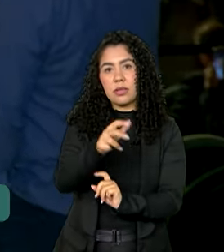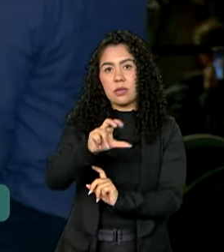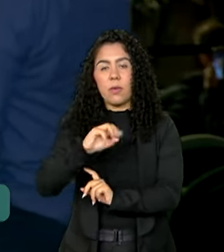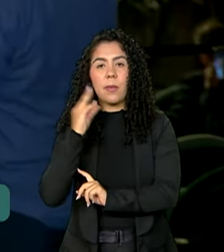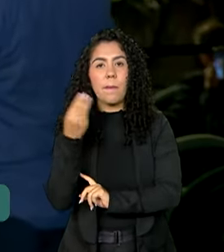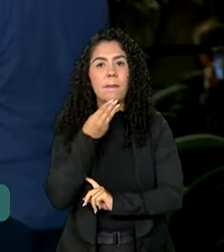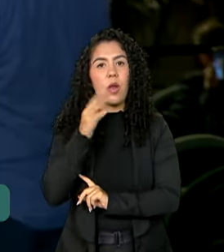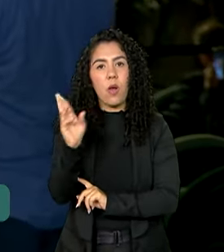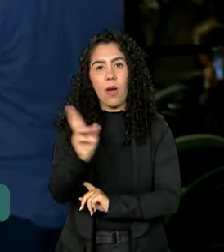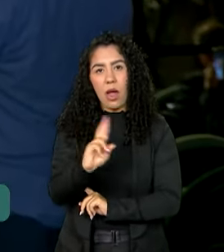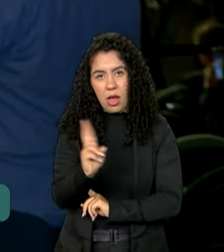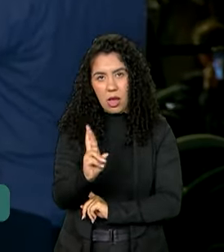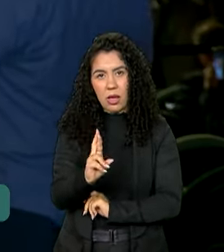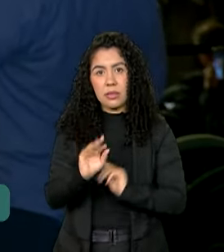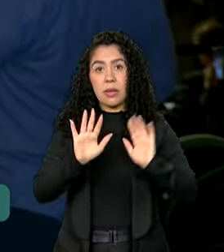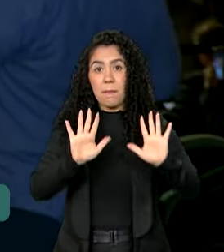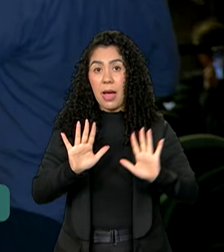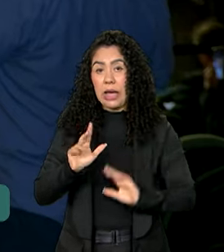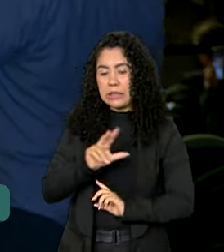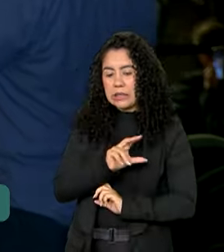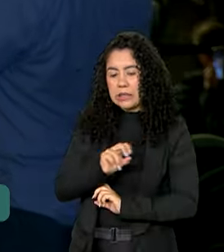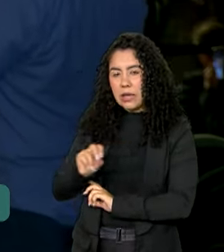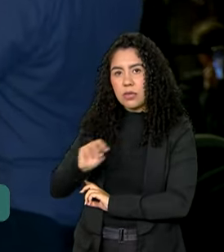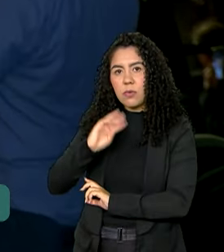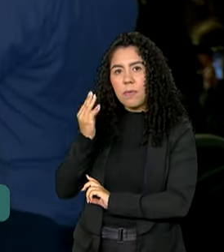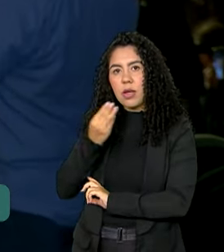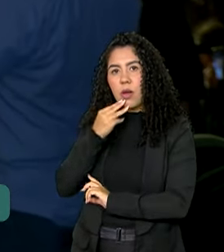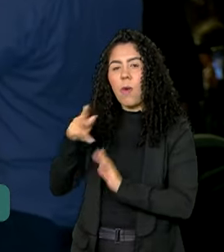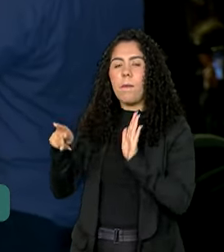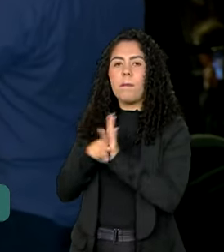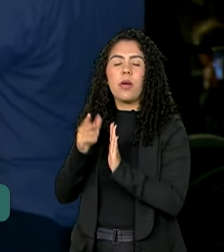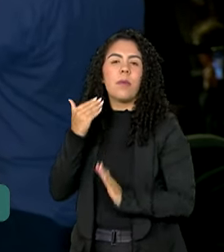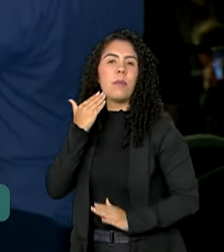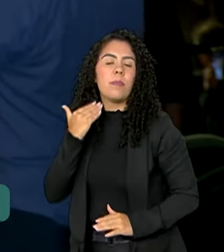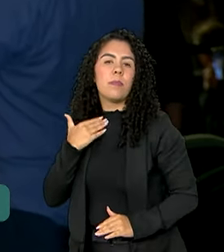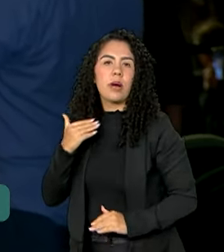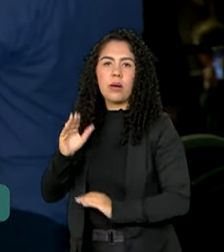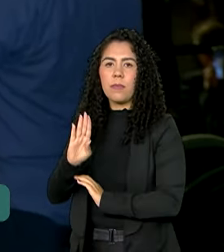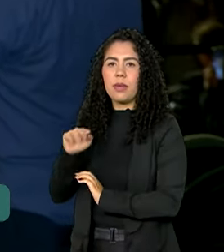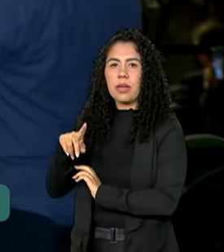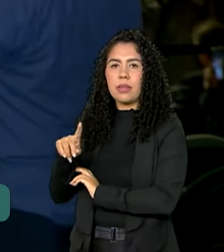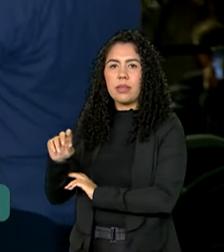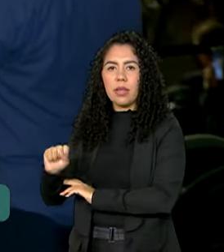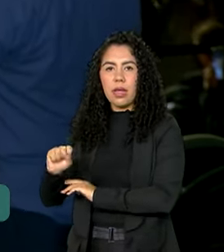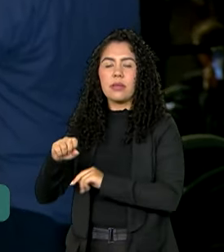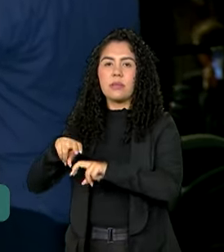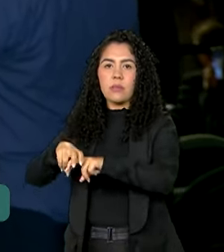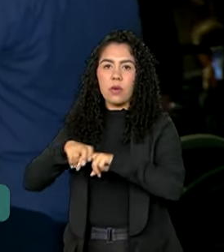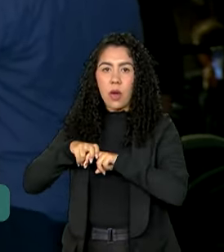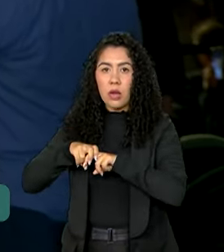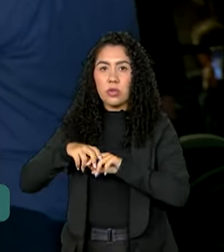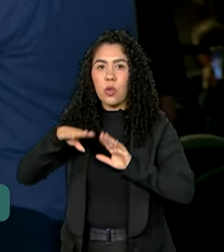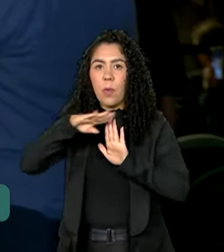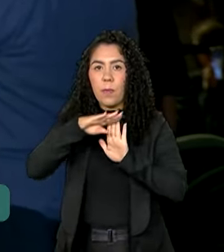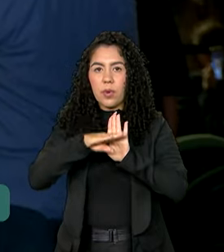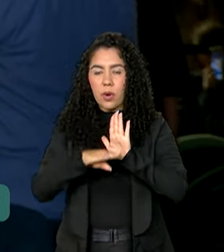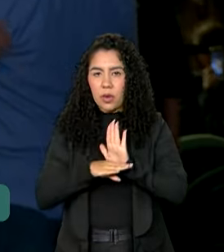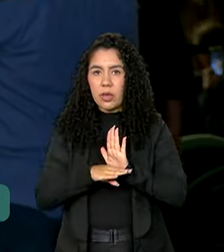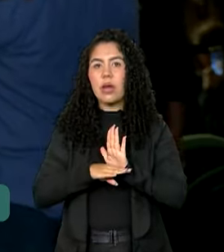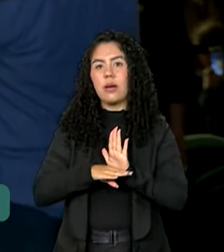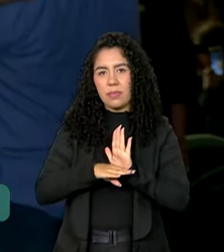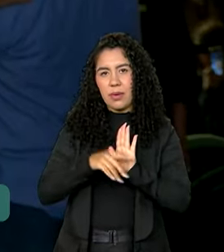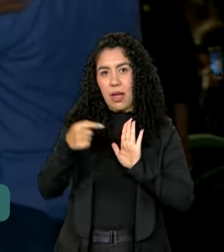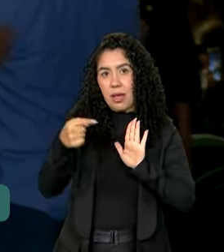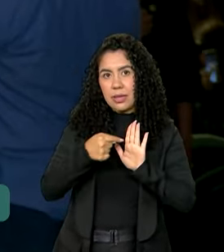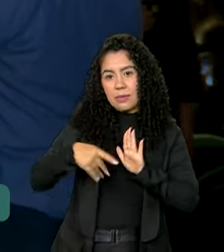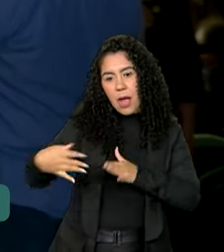sendo R$ milhões do BNDES por meio do programa BNDES Mais Inovação.